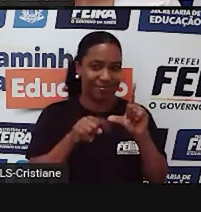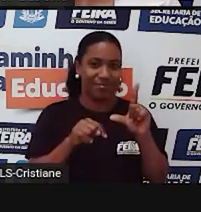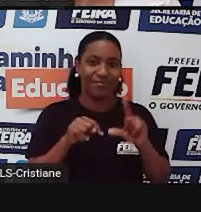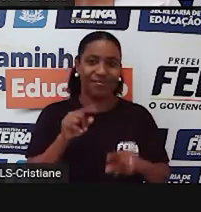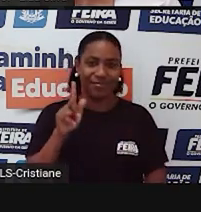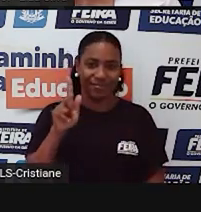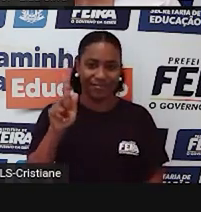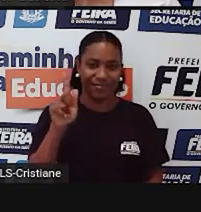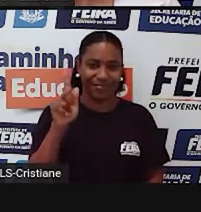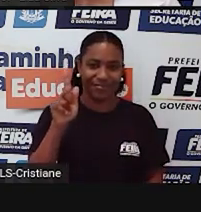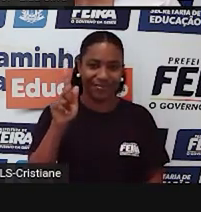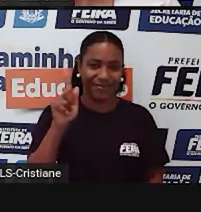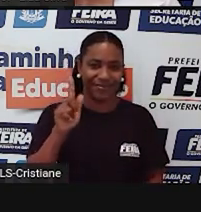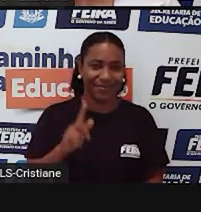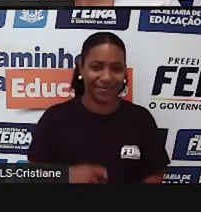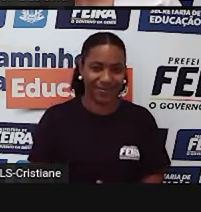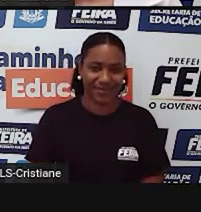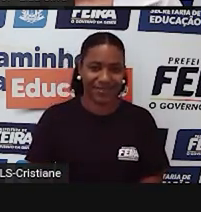que D.